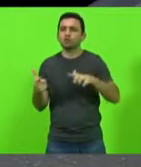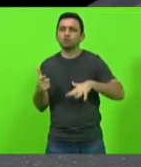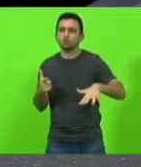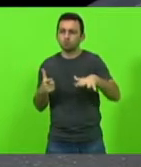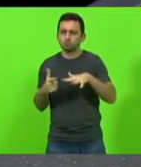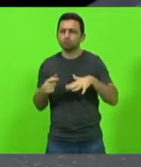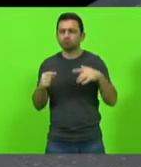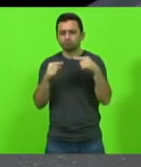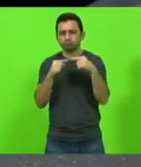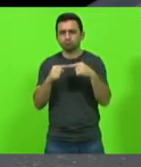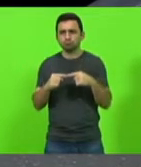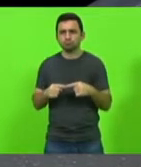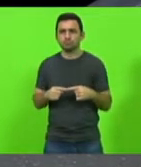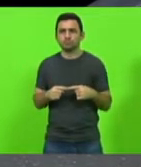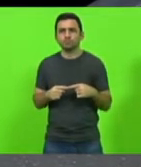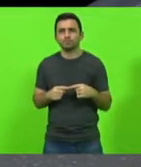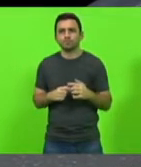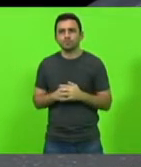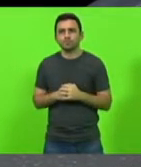pertinentes